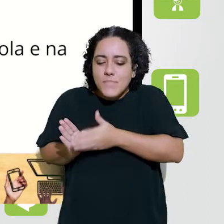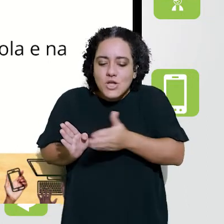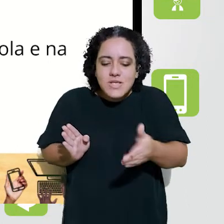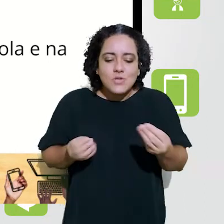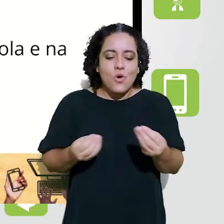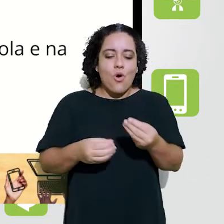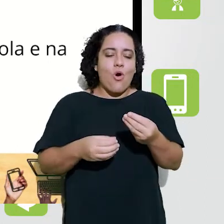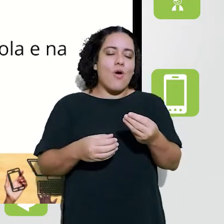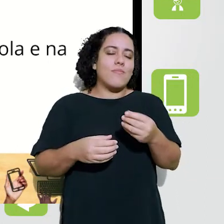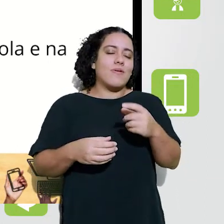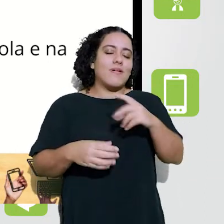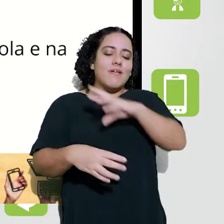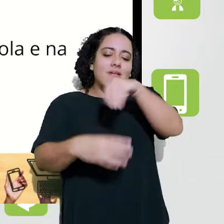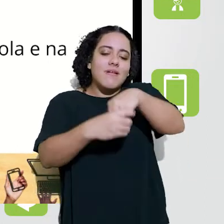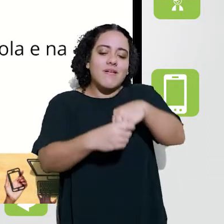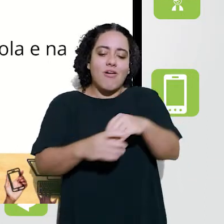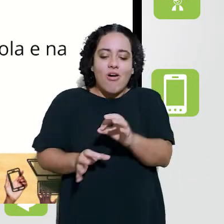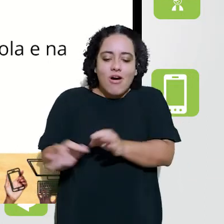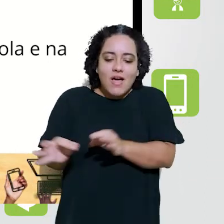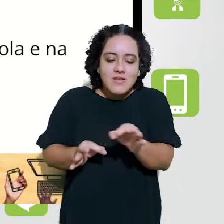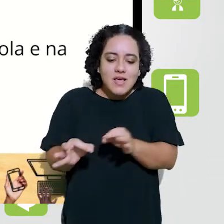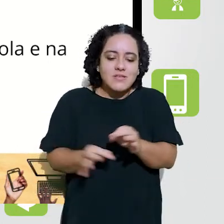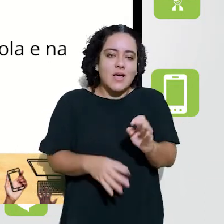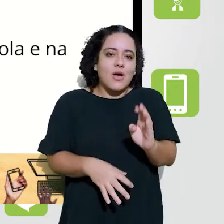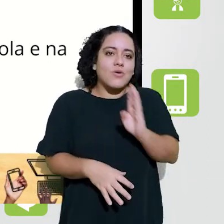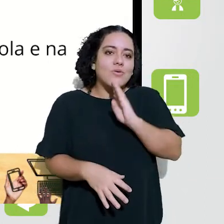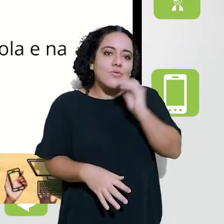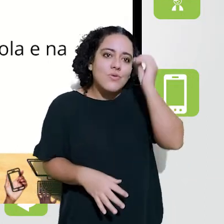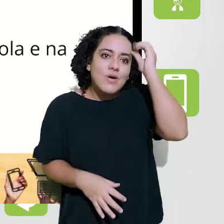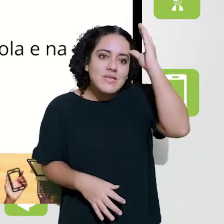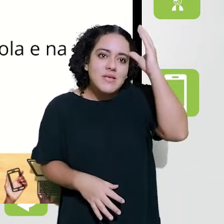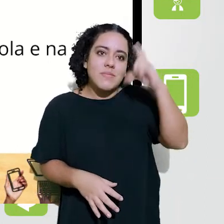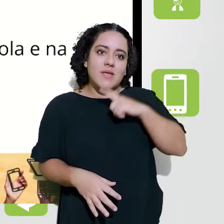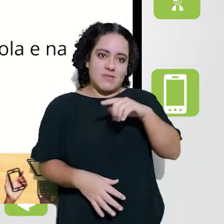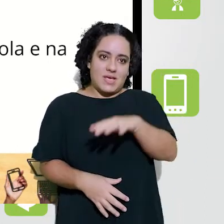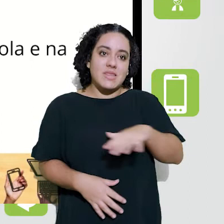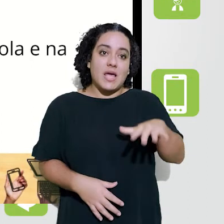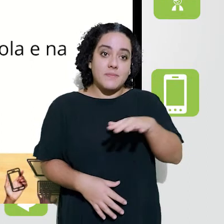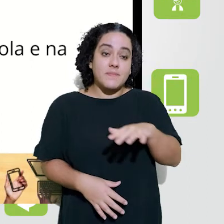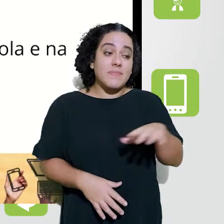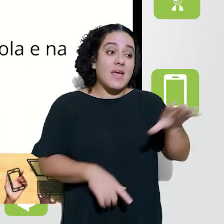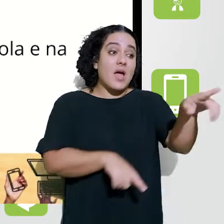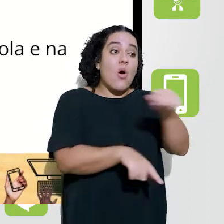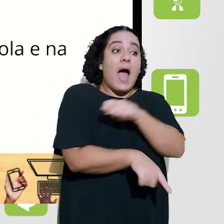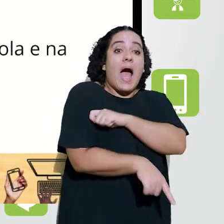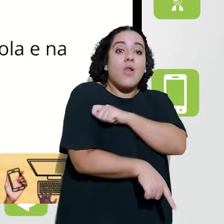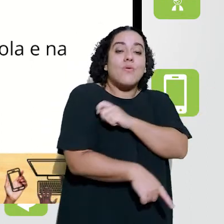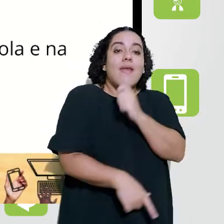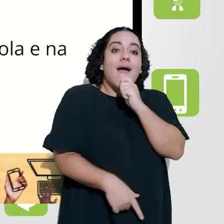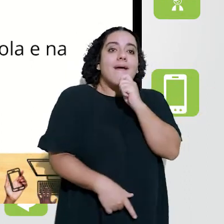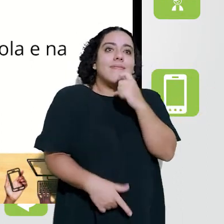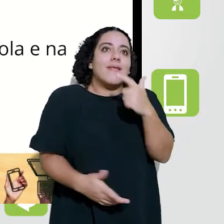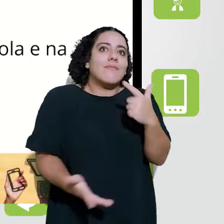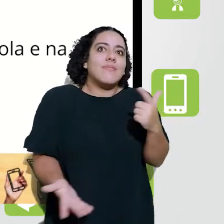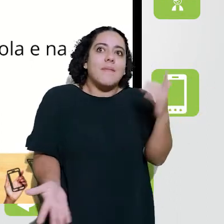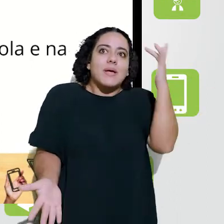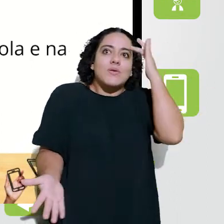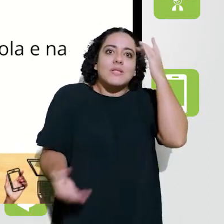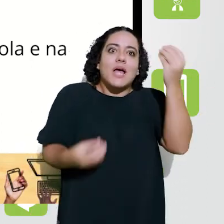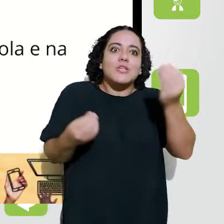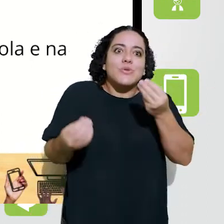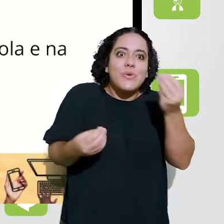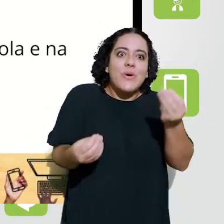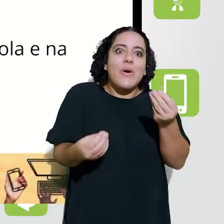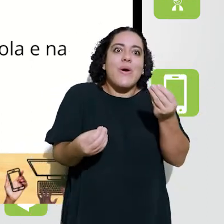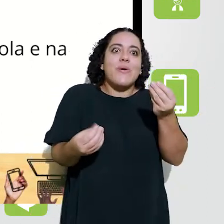sequência, todos os processos que envolvem a organização dos conhecimentos que estão aí espalhados.